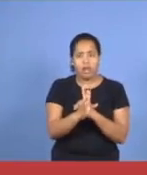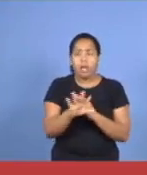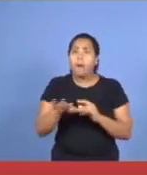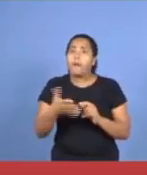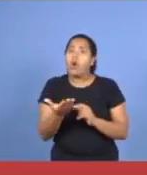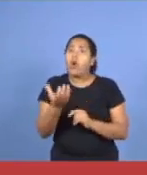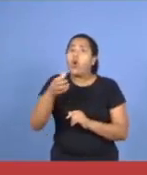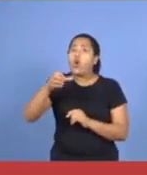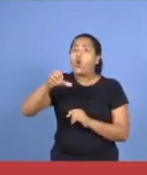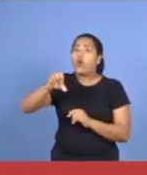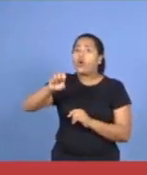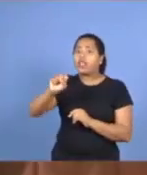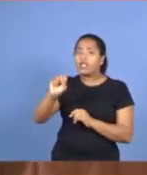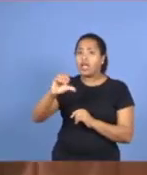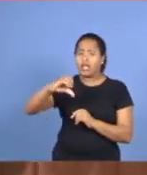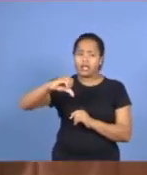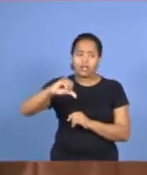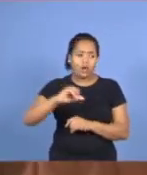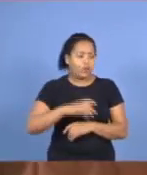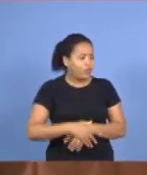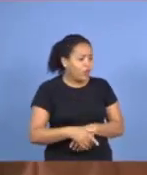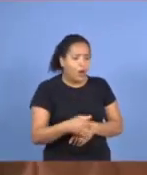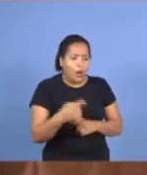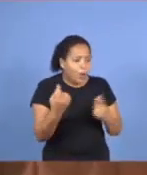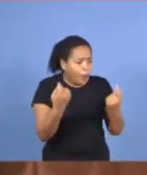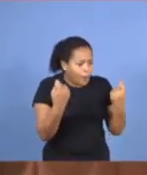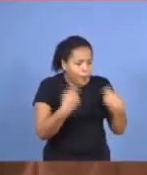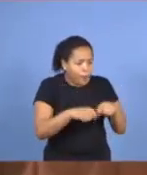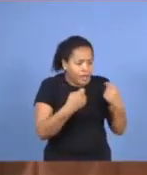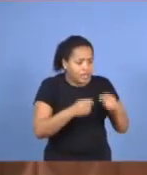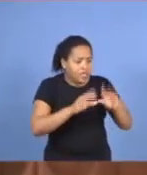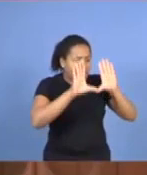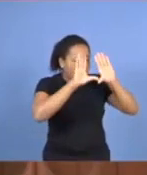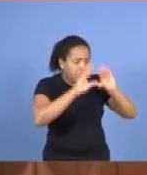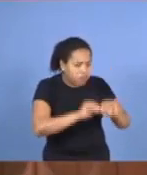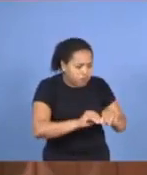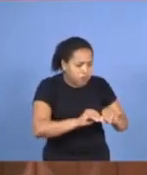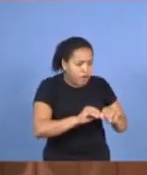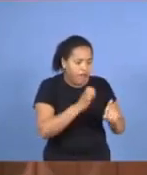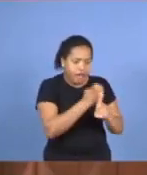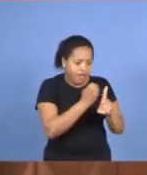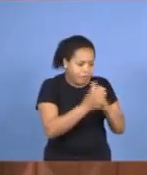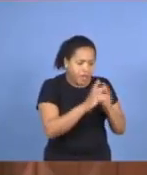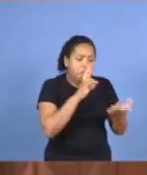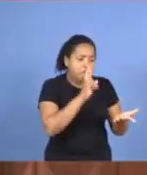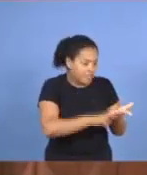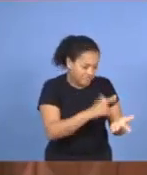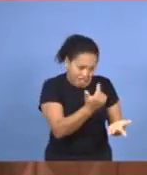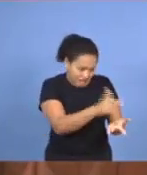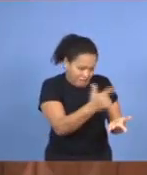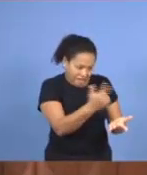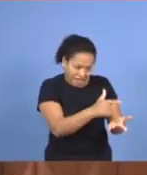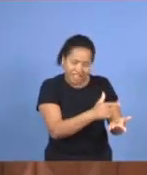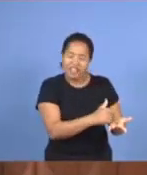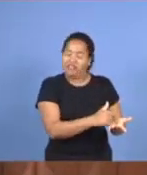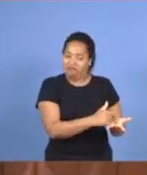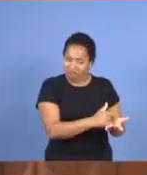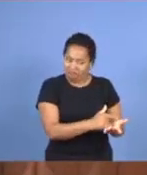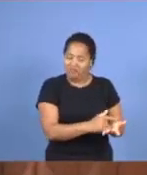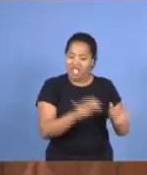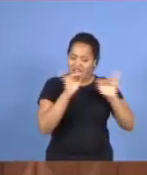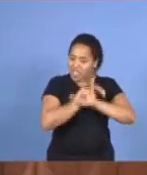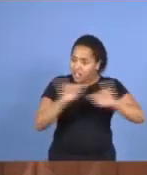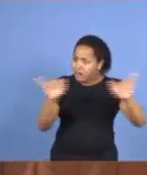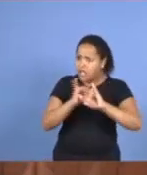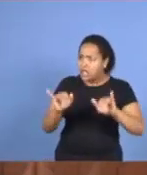irmãos. Tem que desligar a Escola Bíblica Dominical, que não está dando resultado. Está dando resultado. Tem que desligar. Ele está mandando esse recado, não